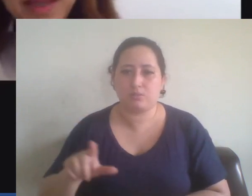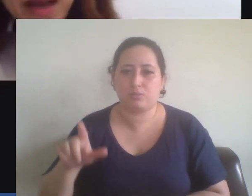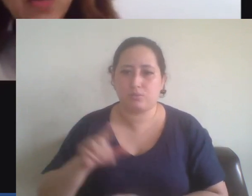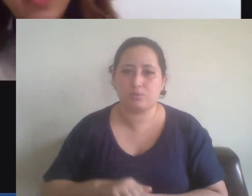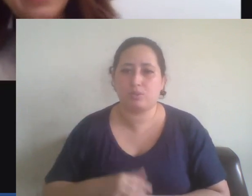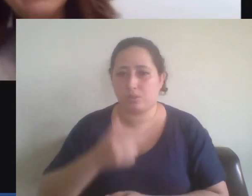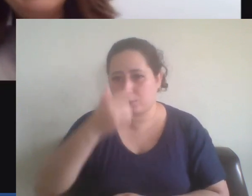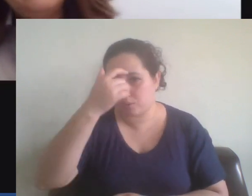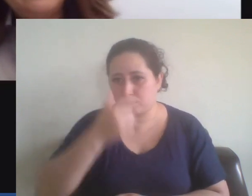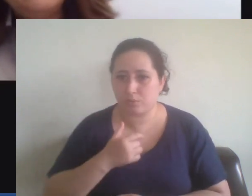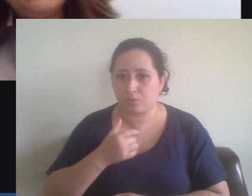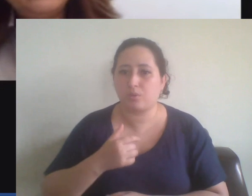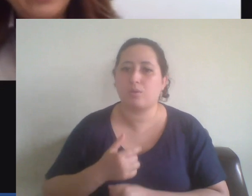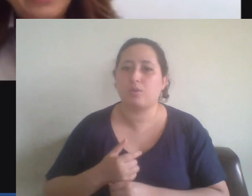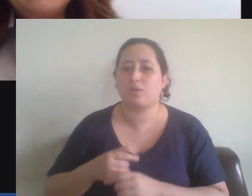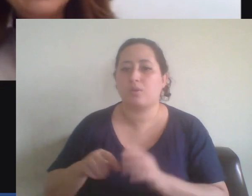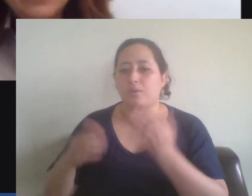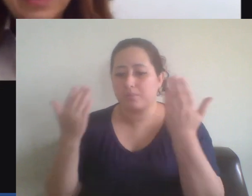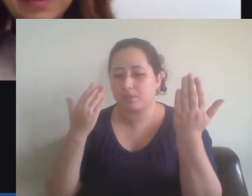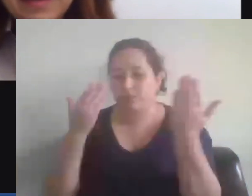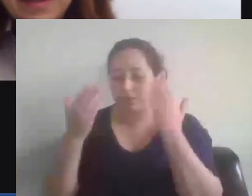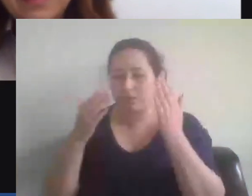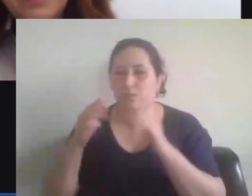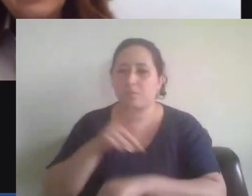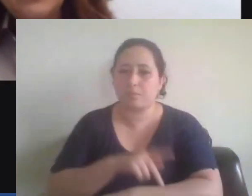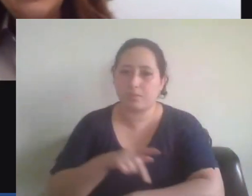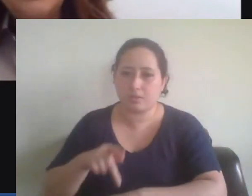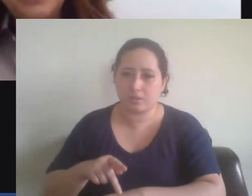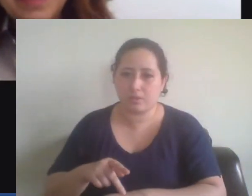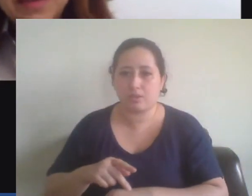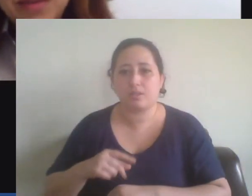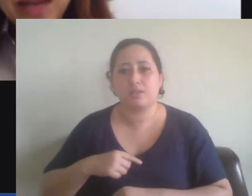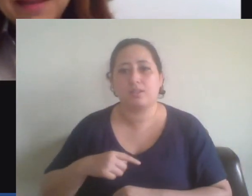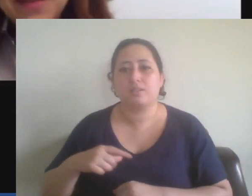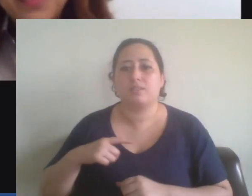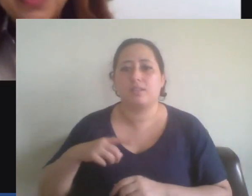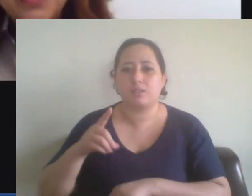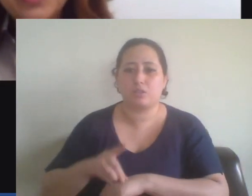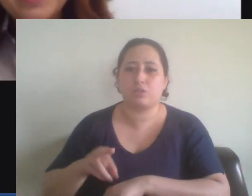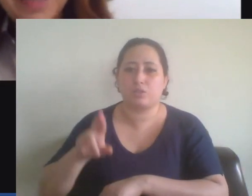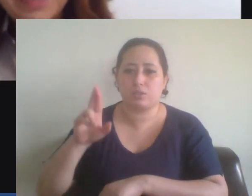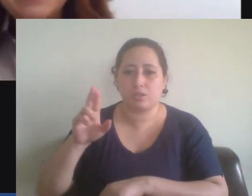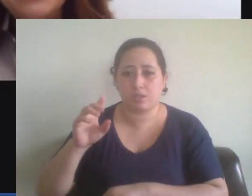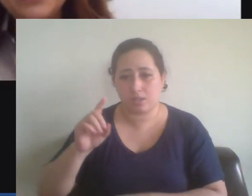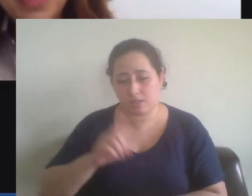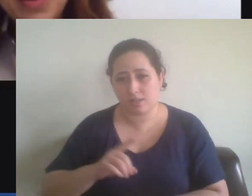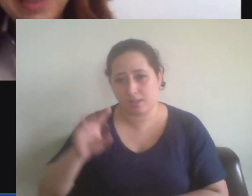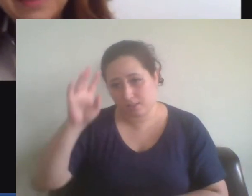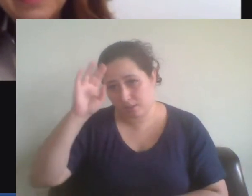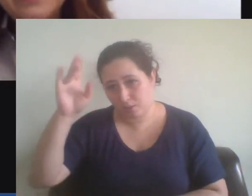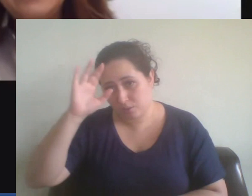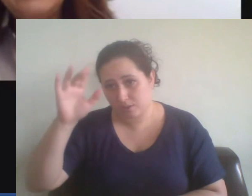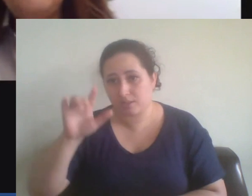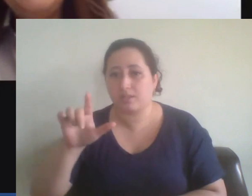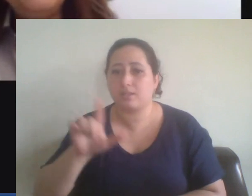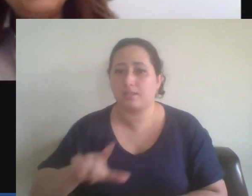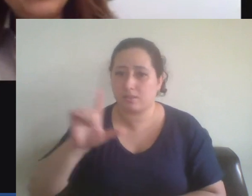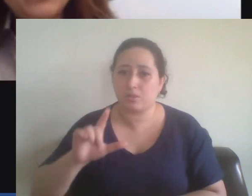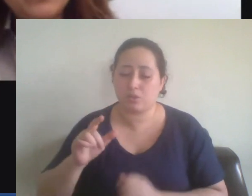sou psicopedagoga, tenho doutorado em teorias da literatura, minha graduação em estudos sociais e história.